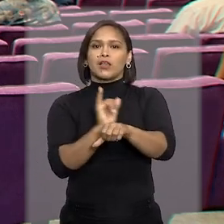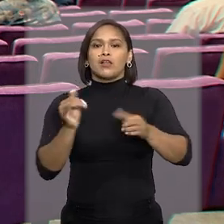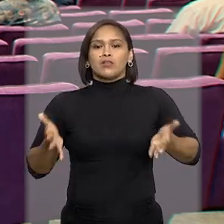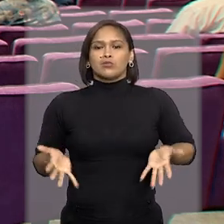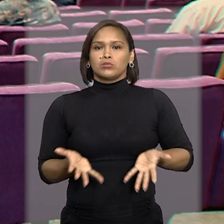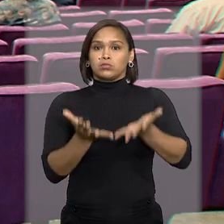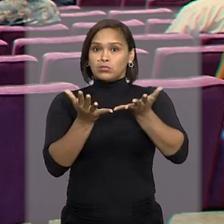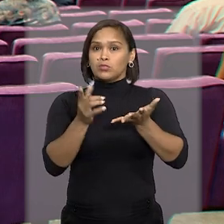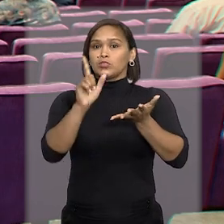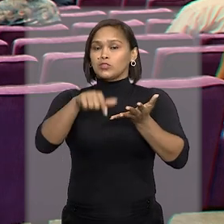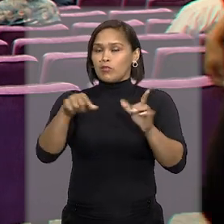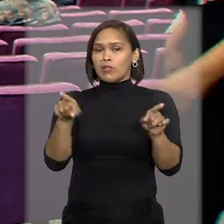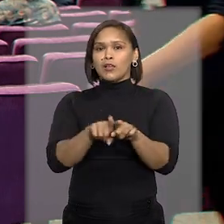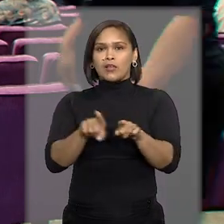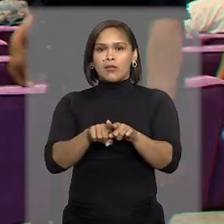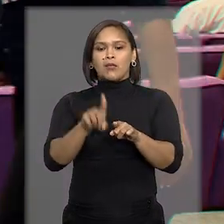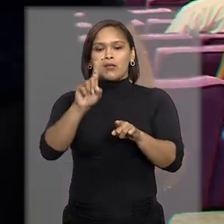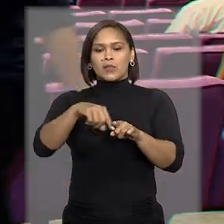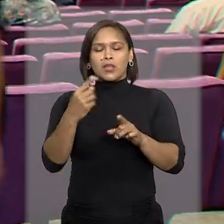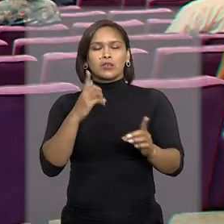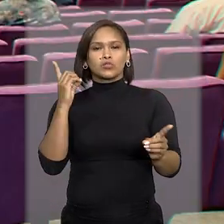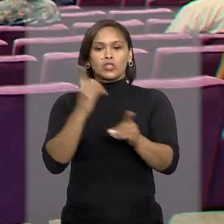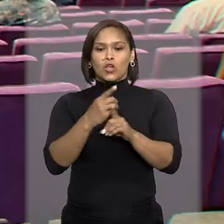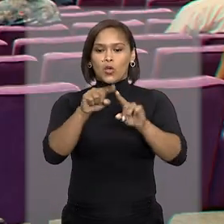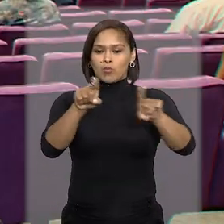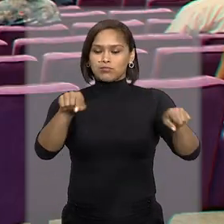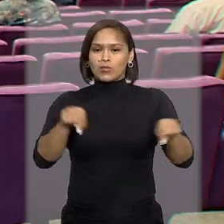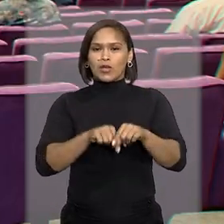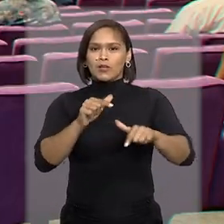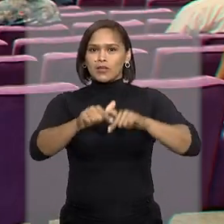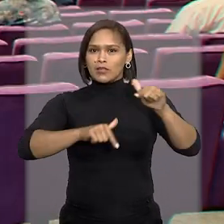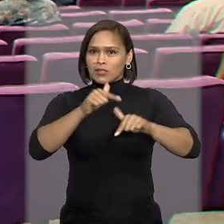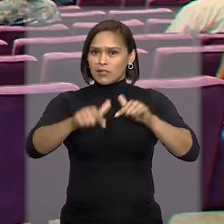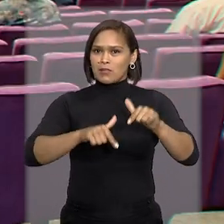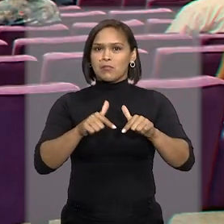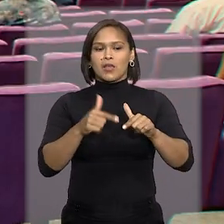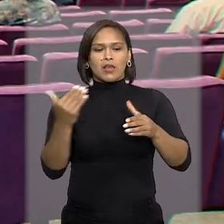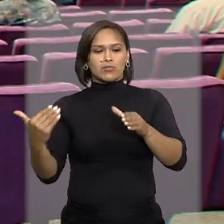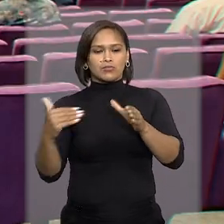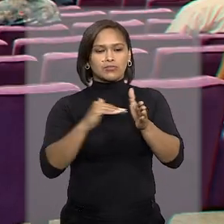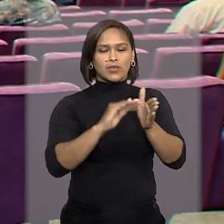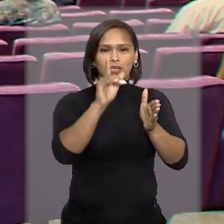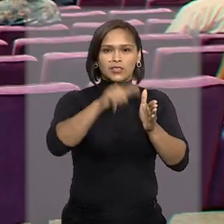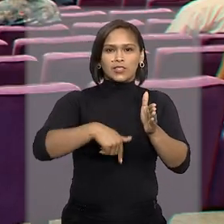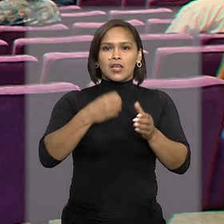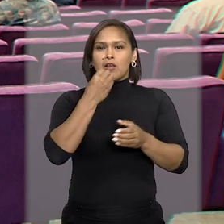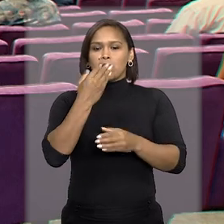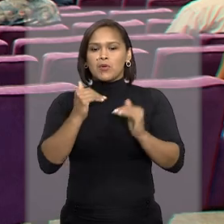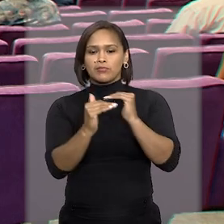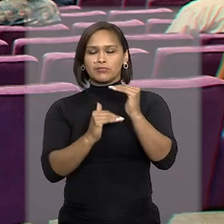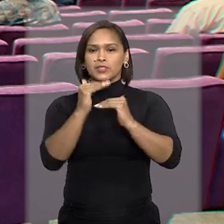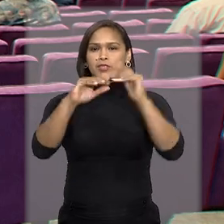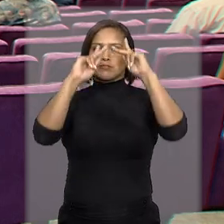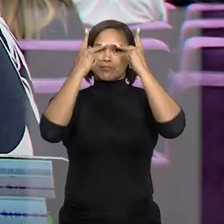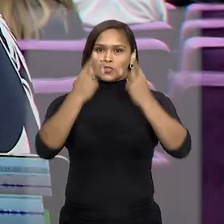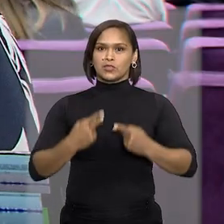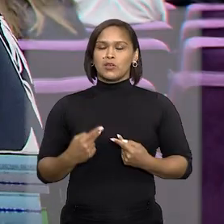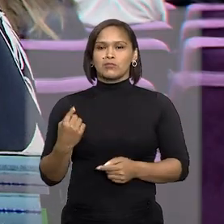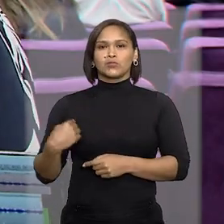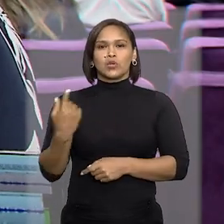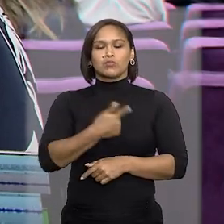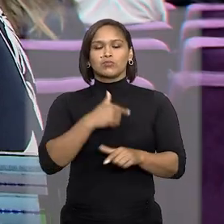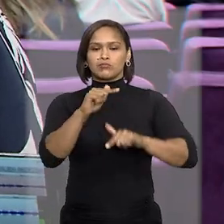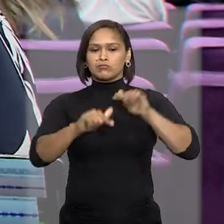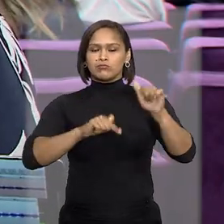motivacionais para que eles encontrem no ambiente de trabalho um fator de crescimento pessoal. Os